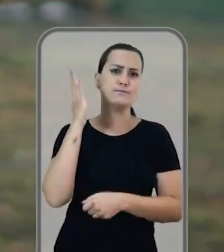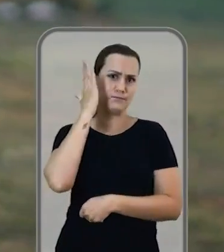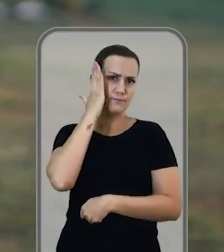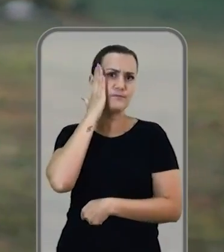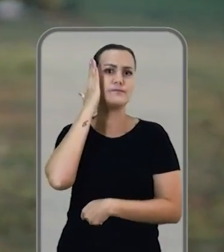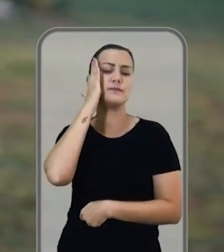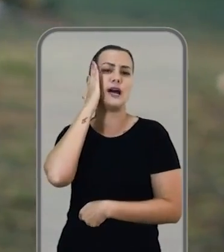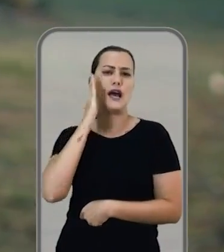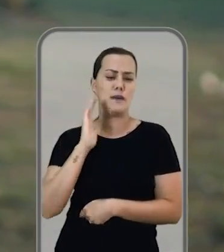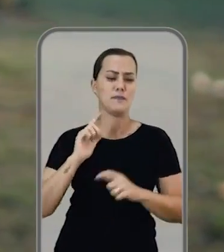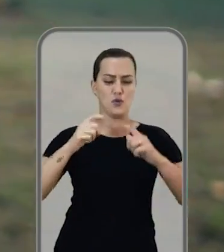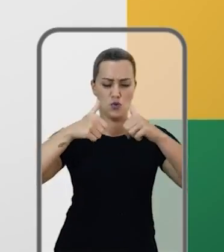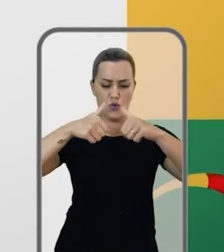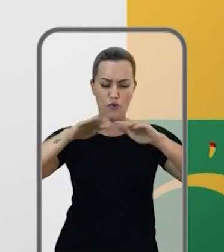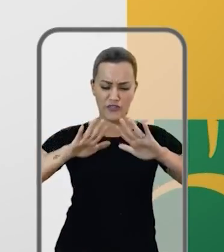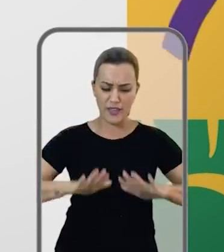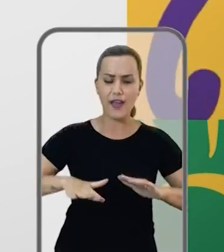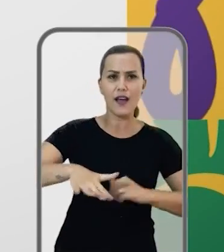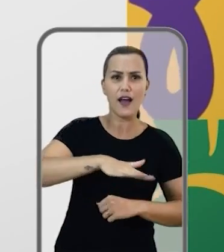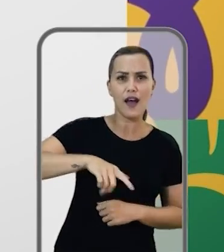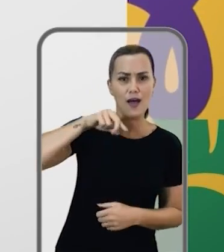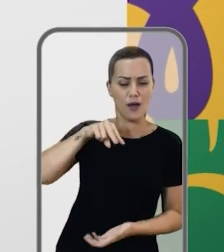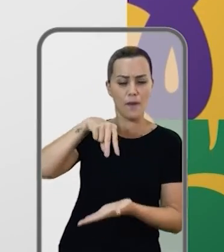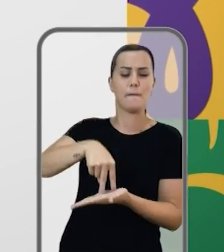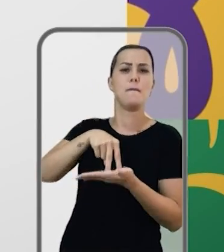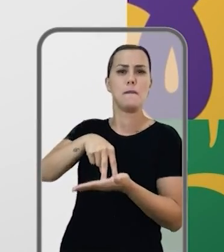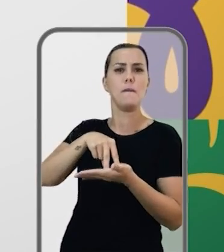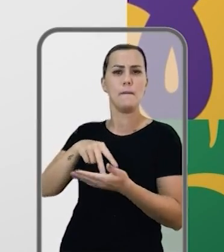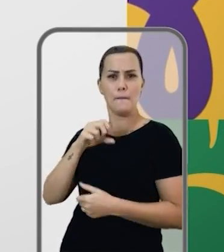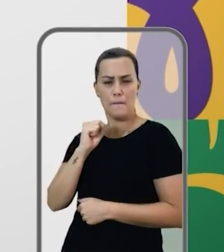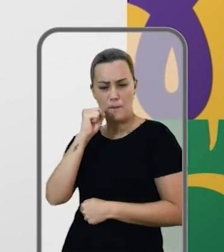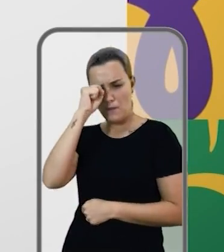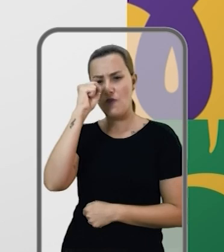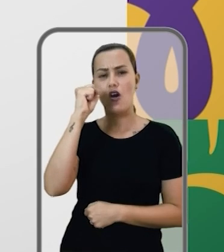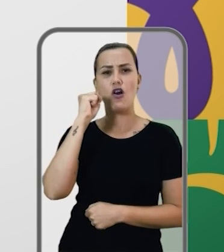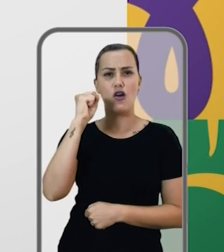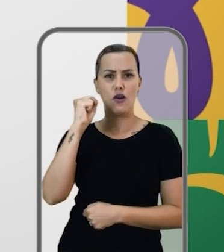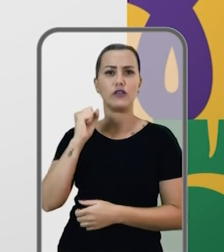território é potência. Coragem pra fazer diferente!